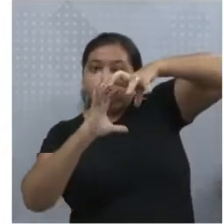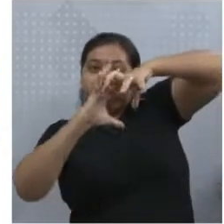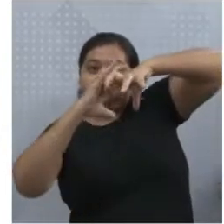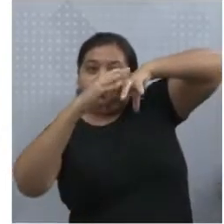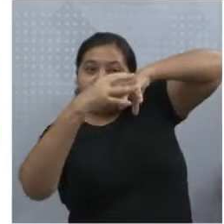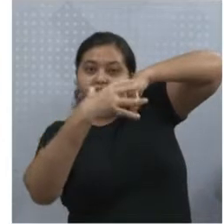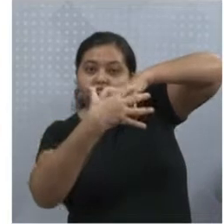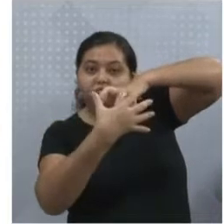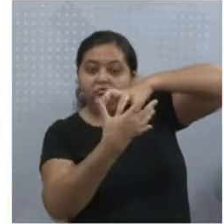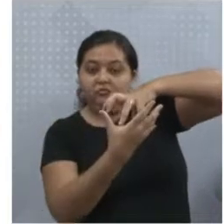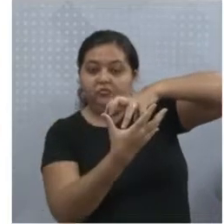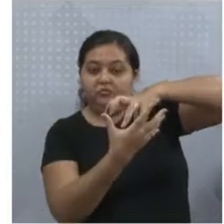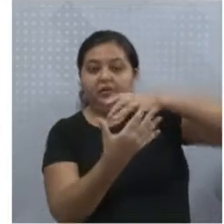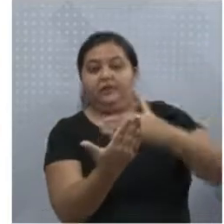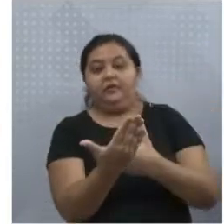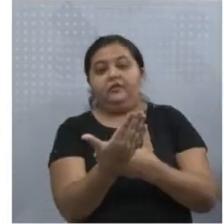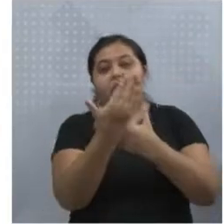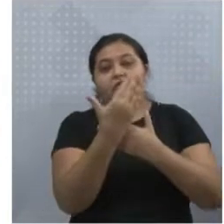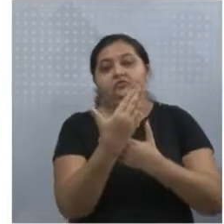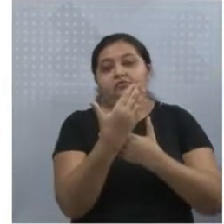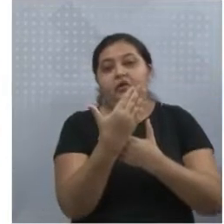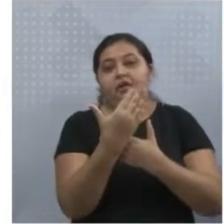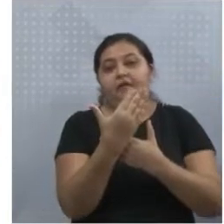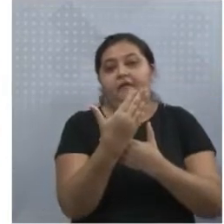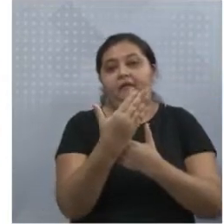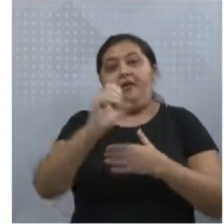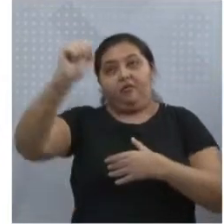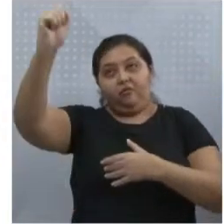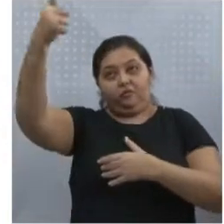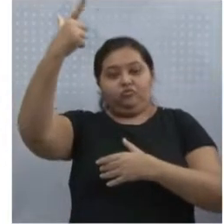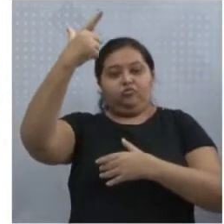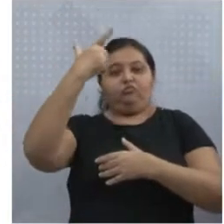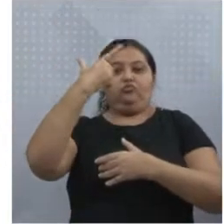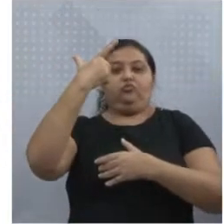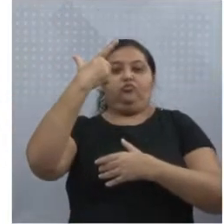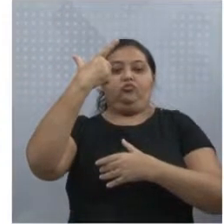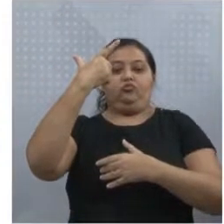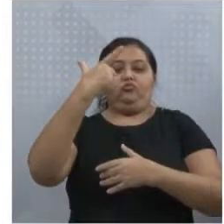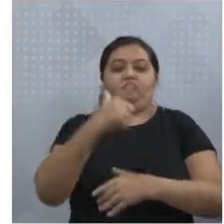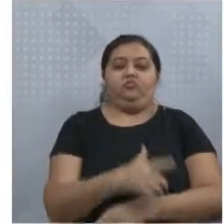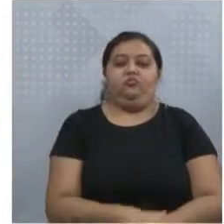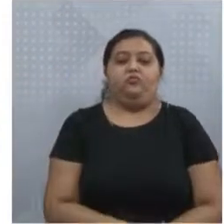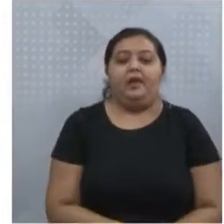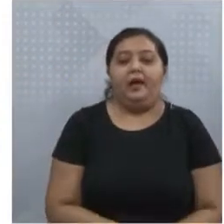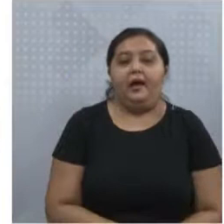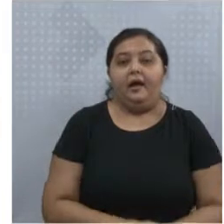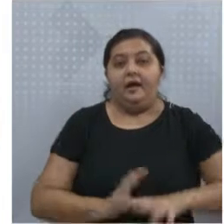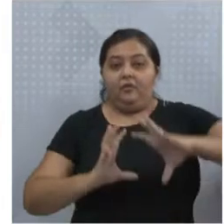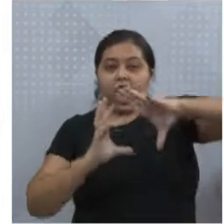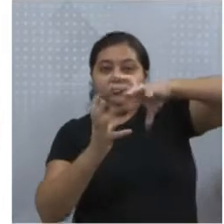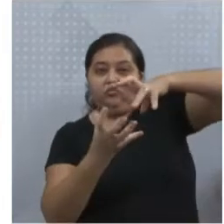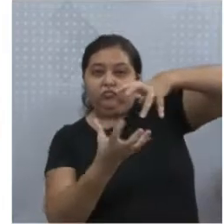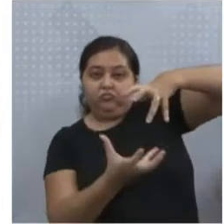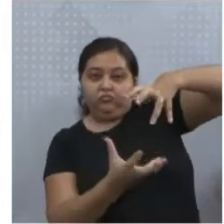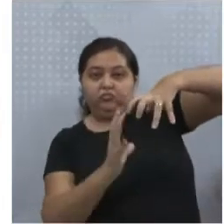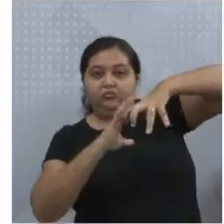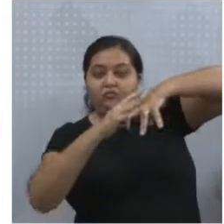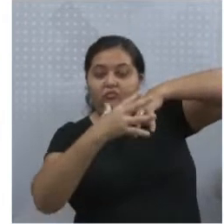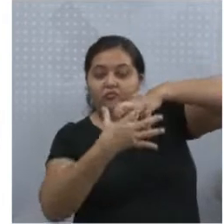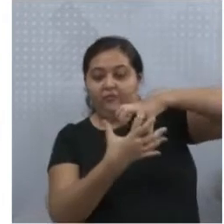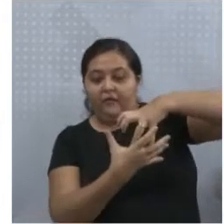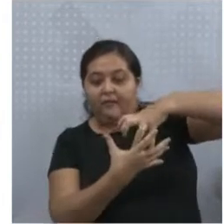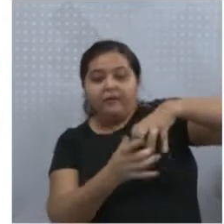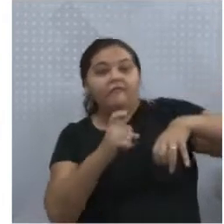incidência direta dos raios ultravioletas do Sol. A atmosfera também regula a temperatura da superfície